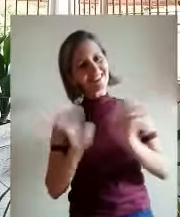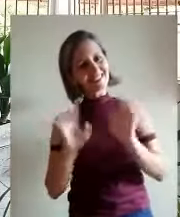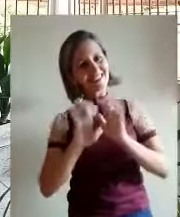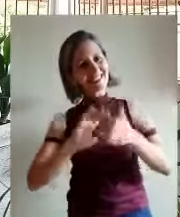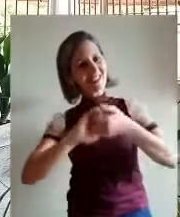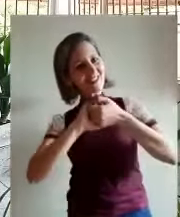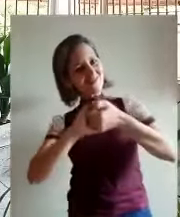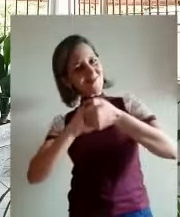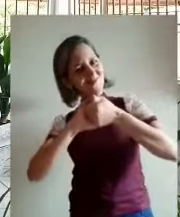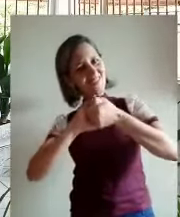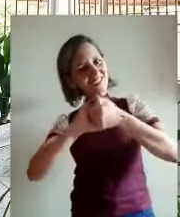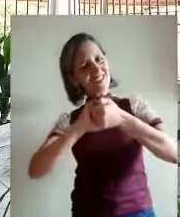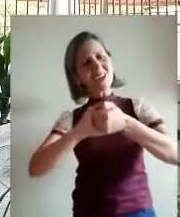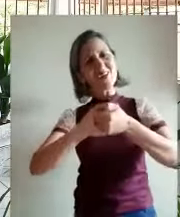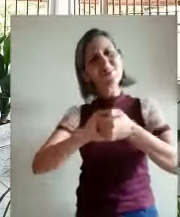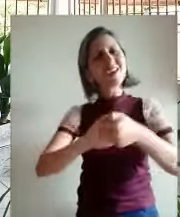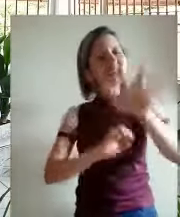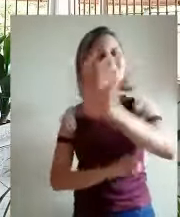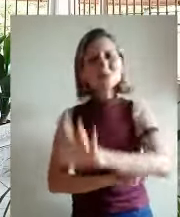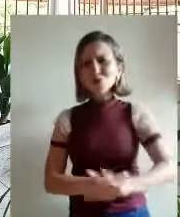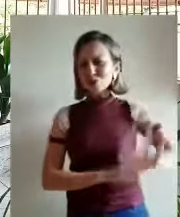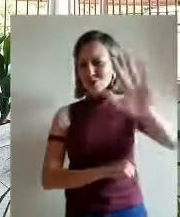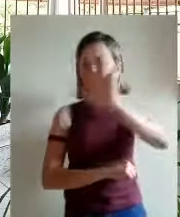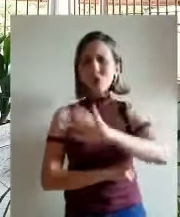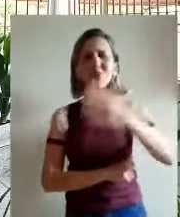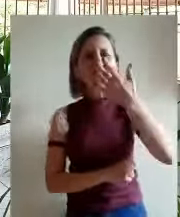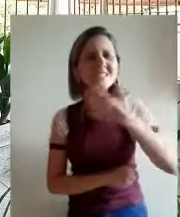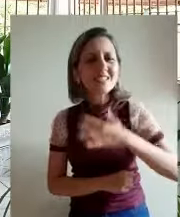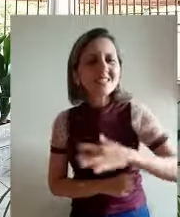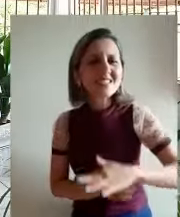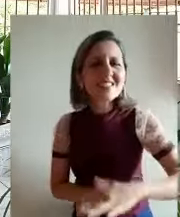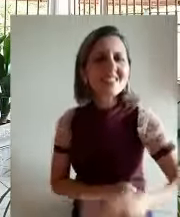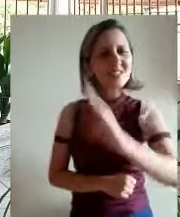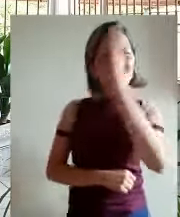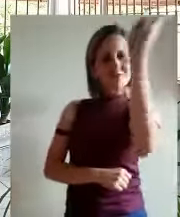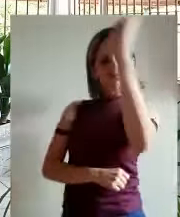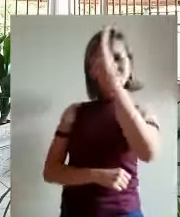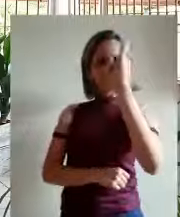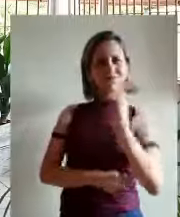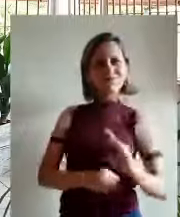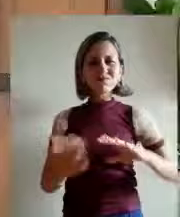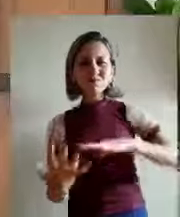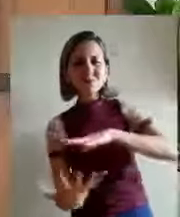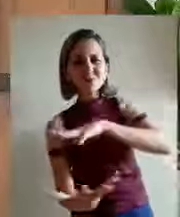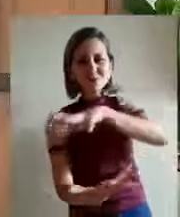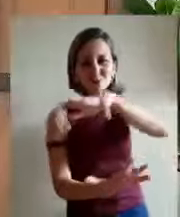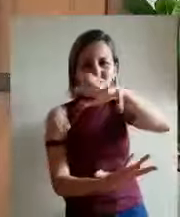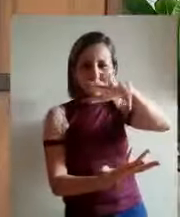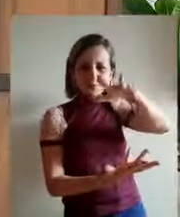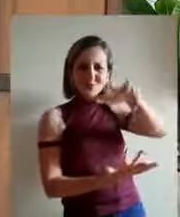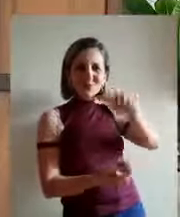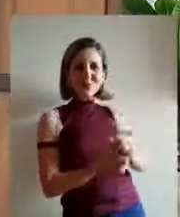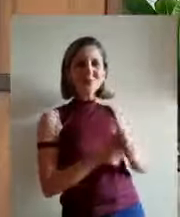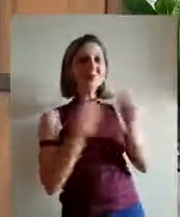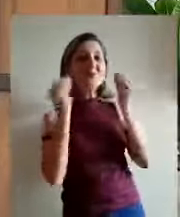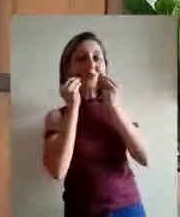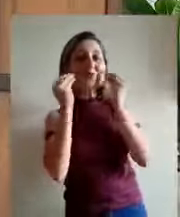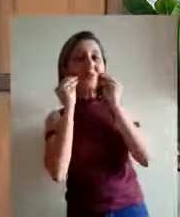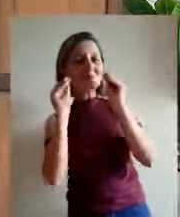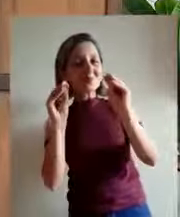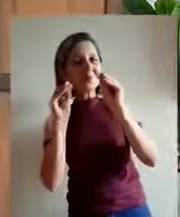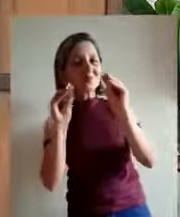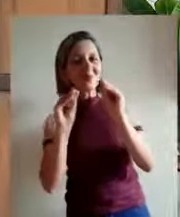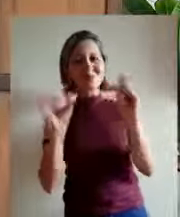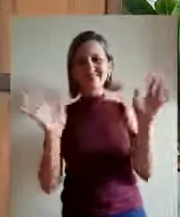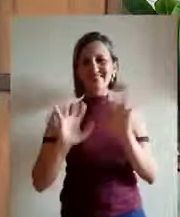Parabéns para você, as crianças do Acre, do Brasil e do mundo! Beijo e até a